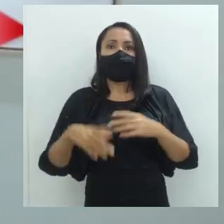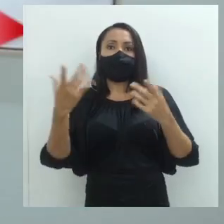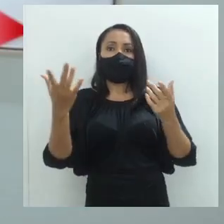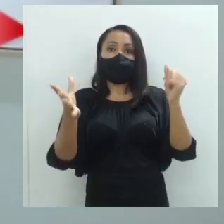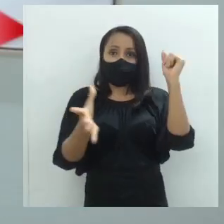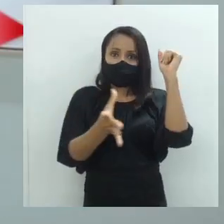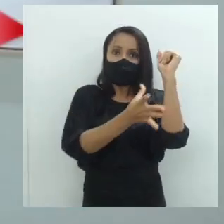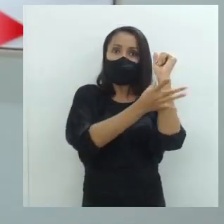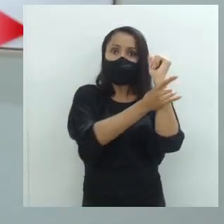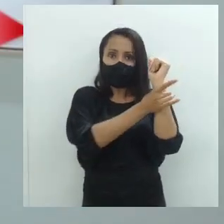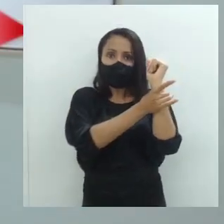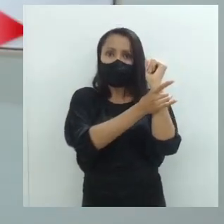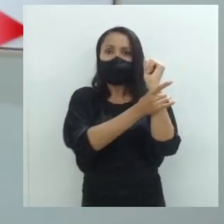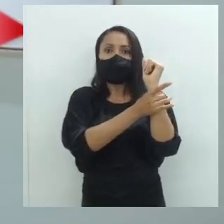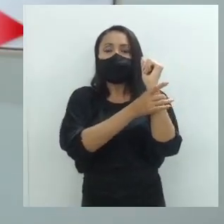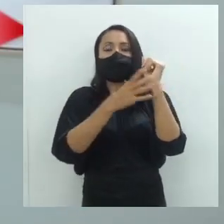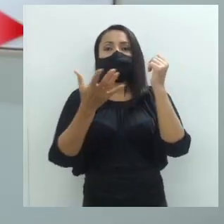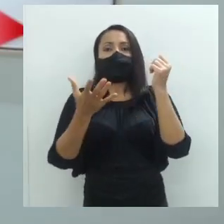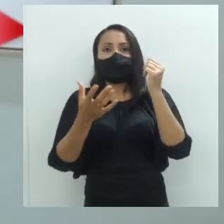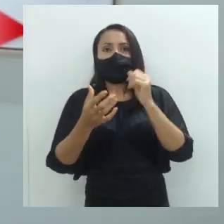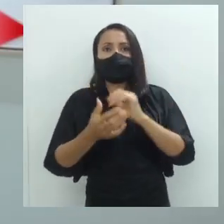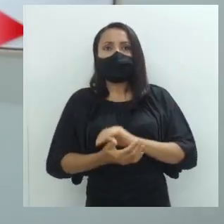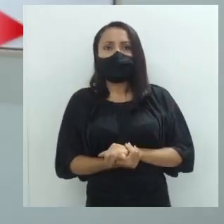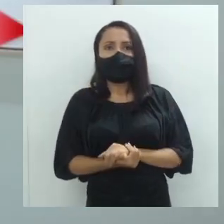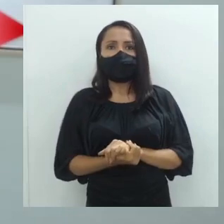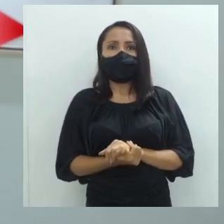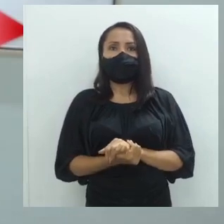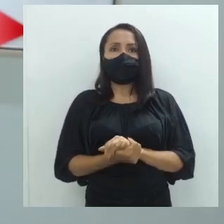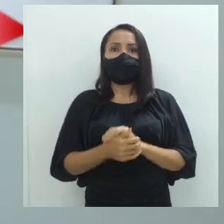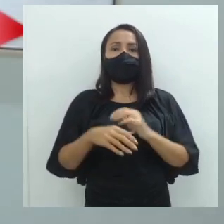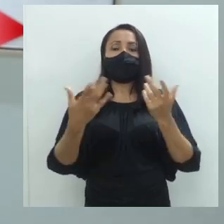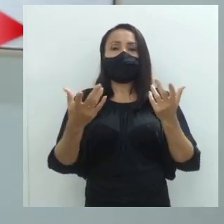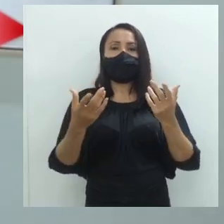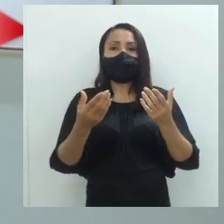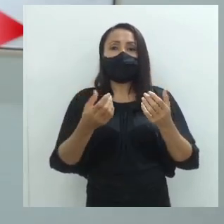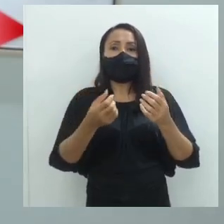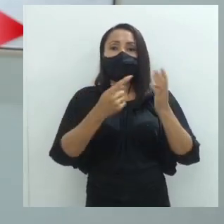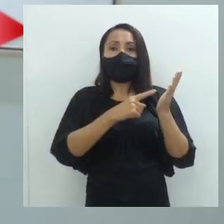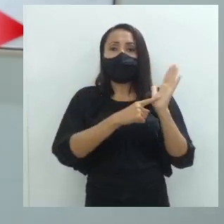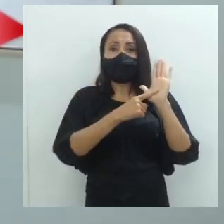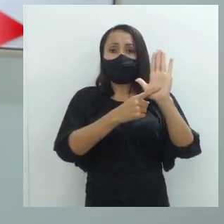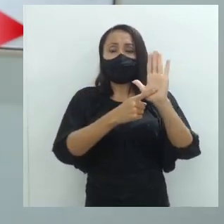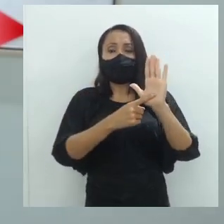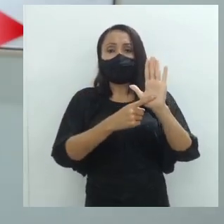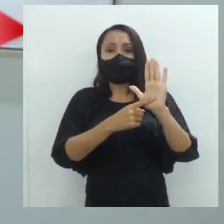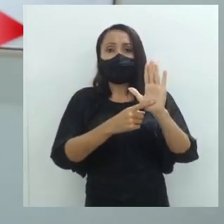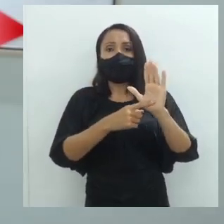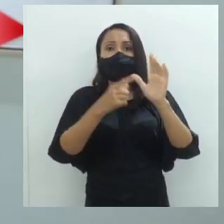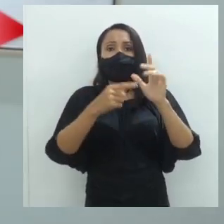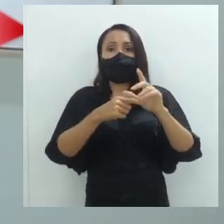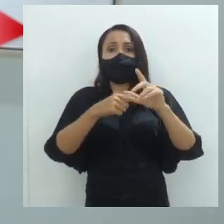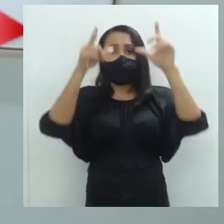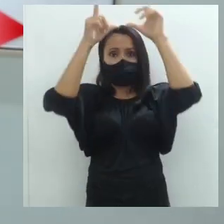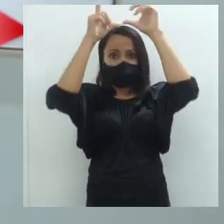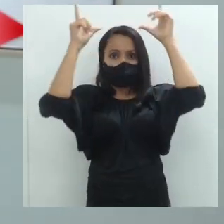é um seguro. Isso é a seguradora do Papa Móvel. É justamente mostrando que até o Papa não deixa